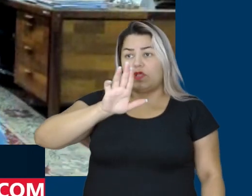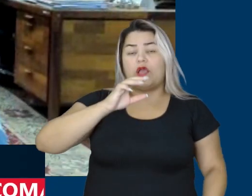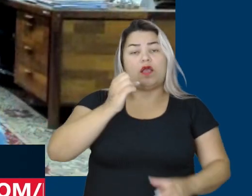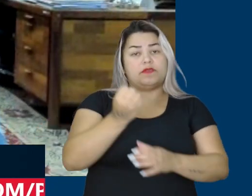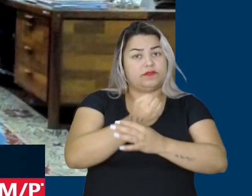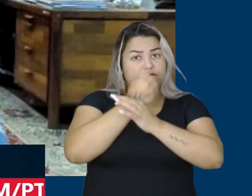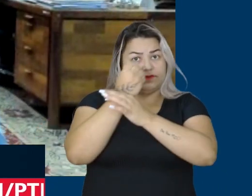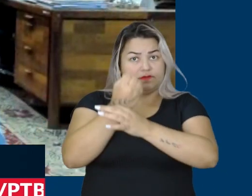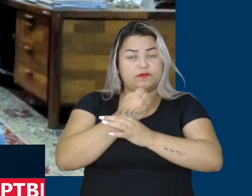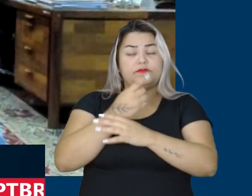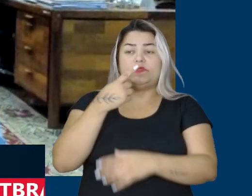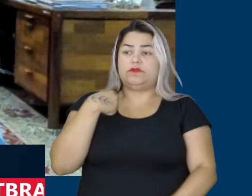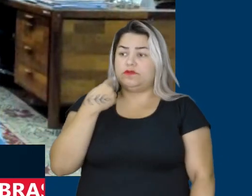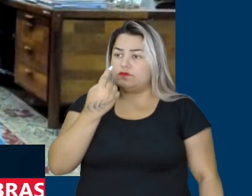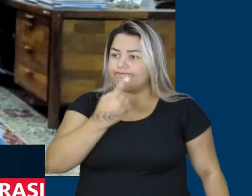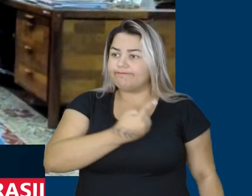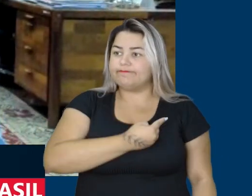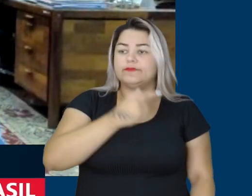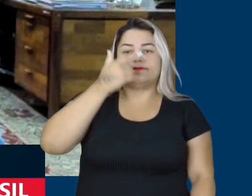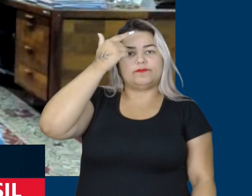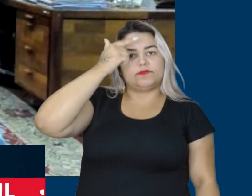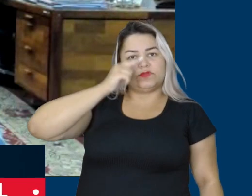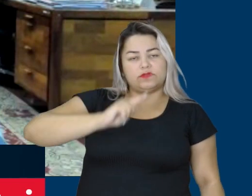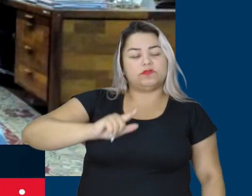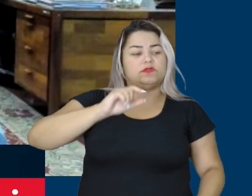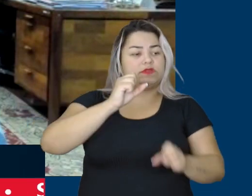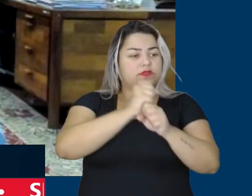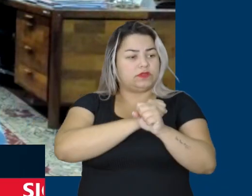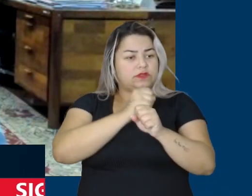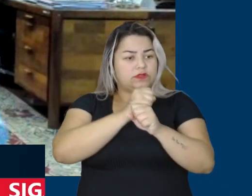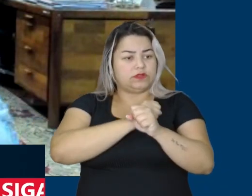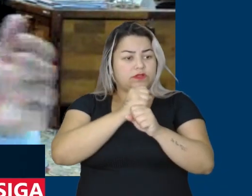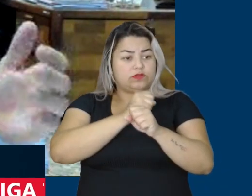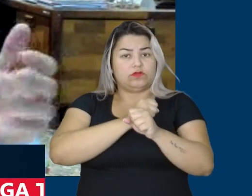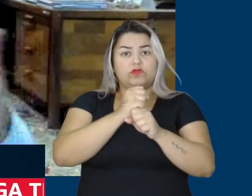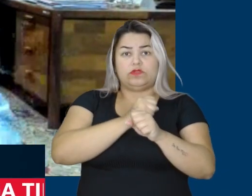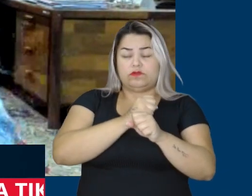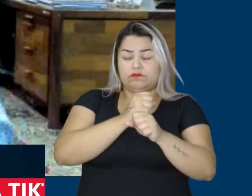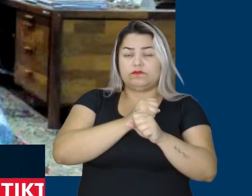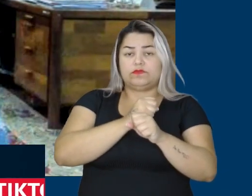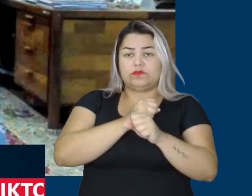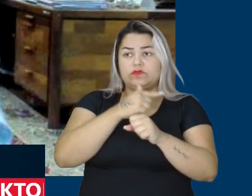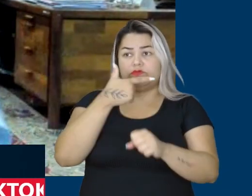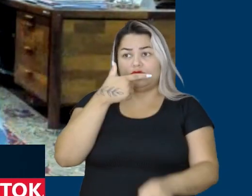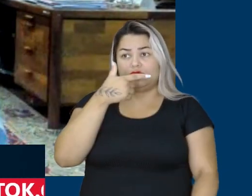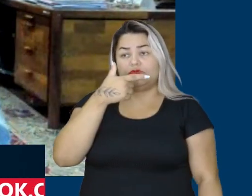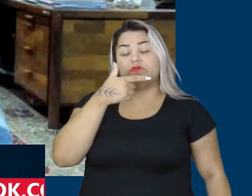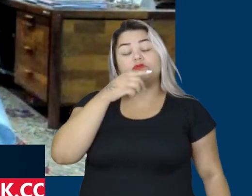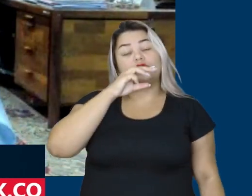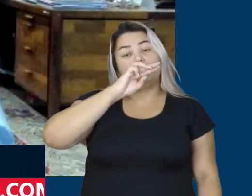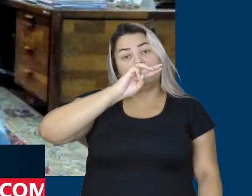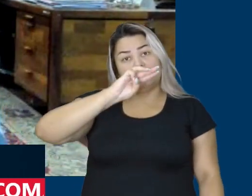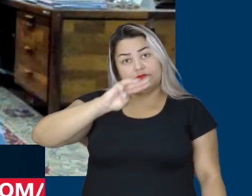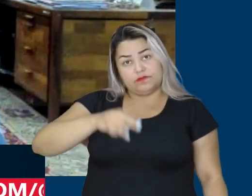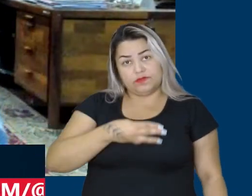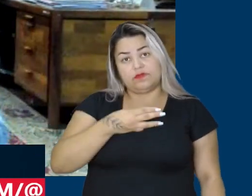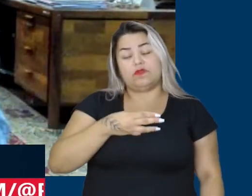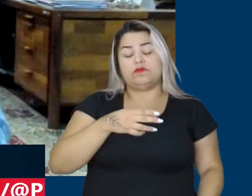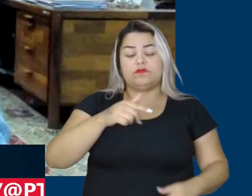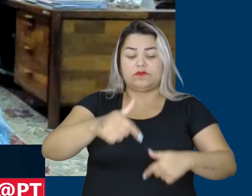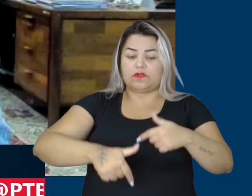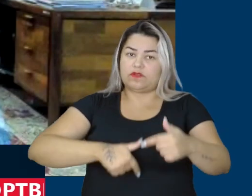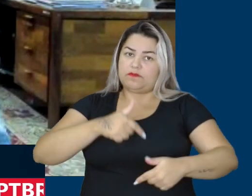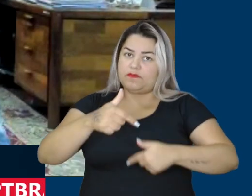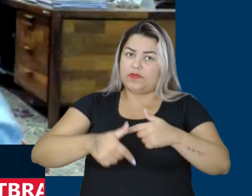de que nós vamos chegar, esse ano, à ordem do ano de 2 milhões de empregos ou mais de empregos gerados